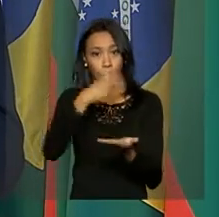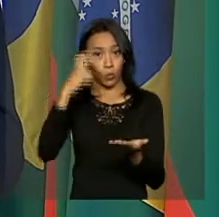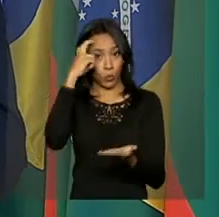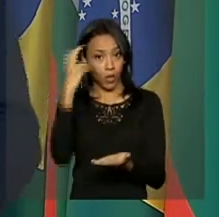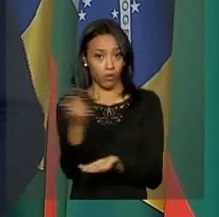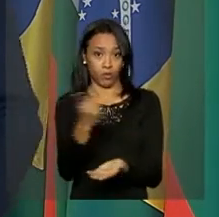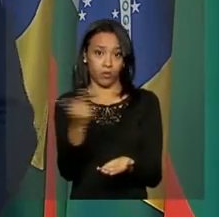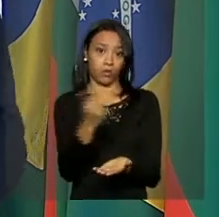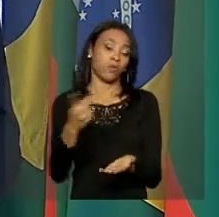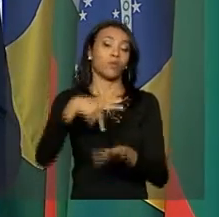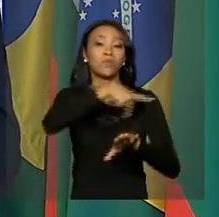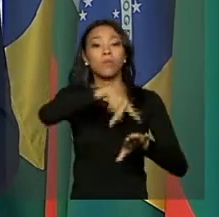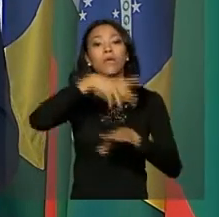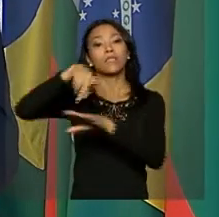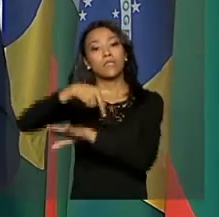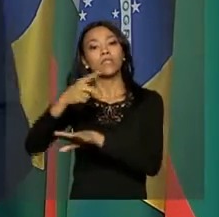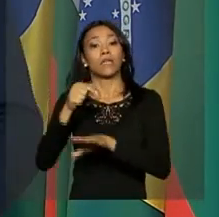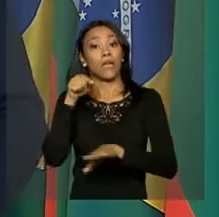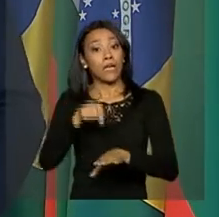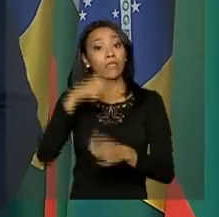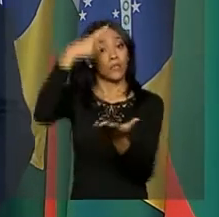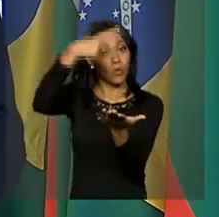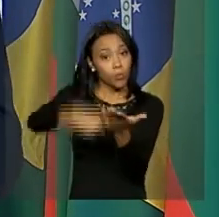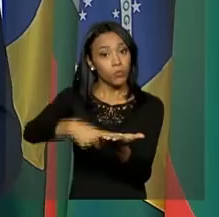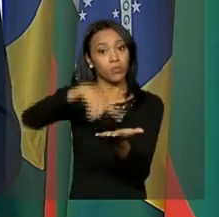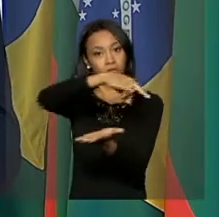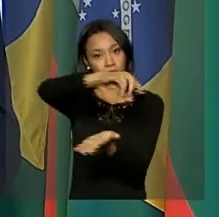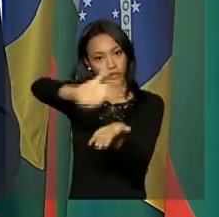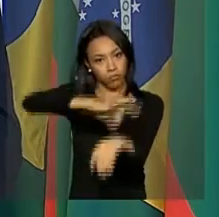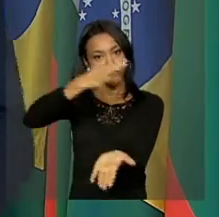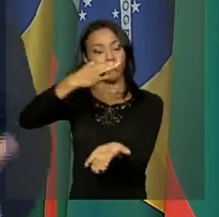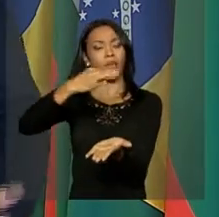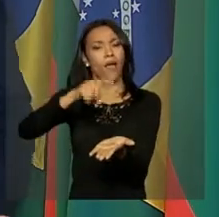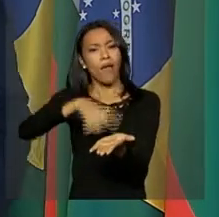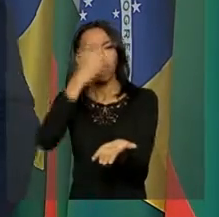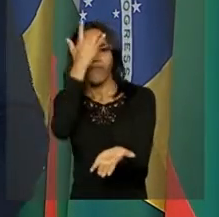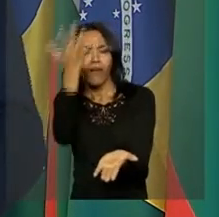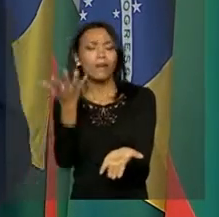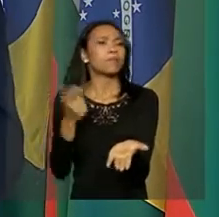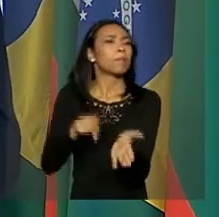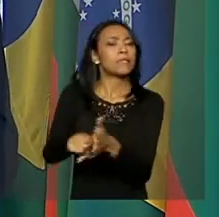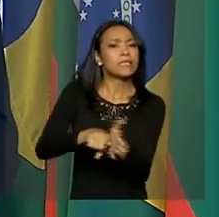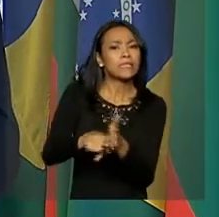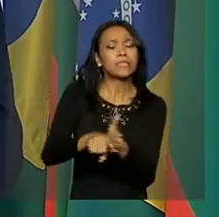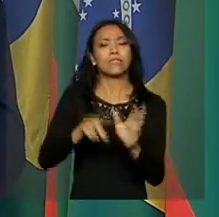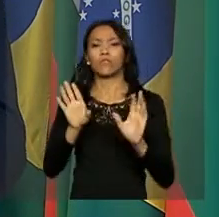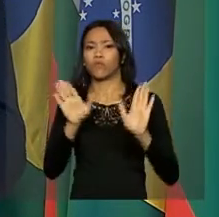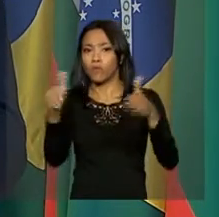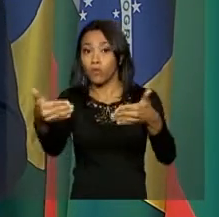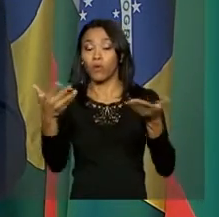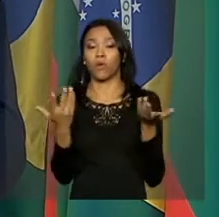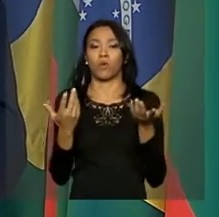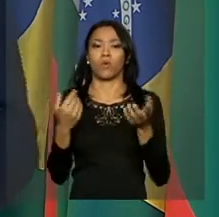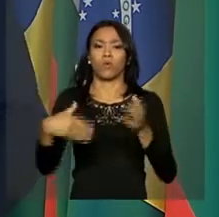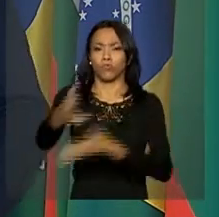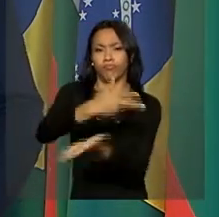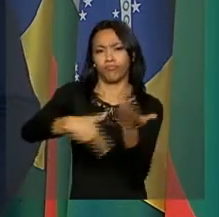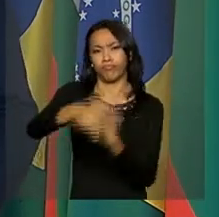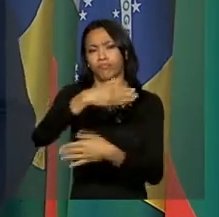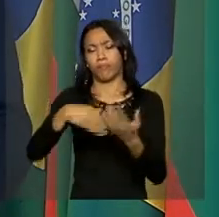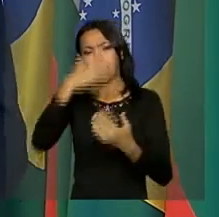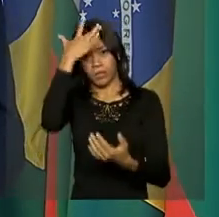países. Esse acordo facilita a realização de eventos científicos, seminários, intercâmbio de